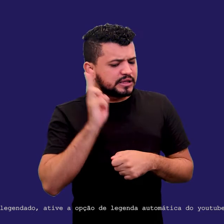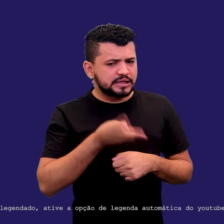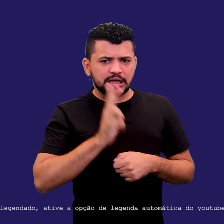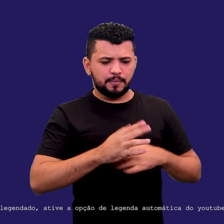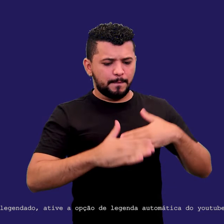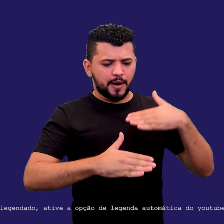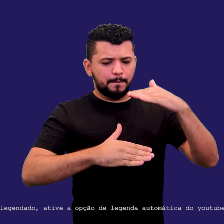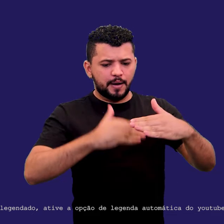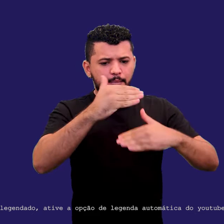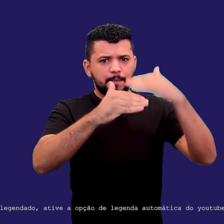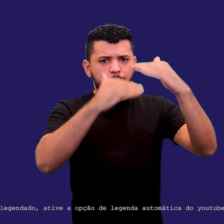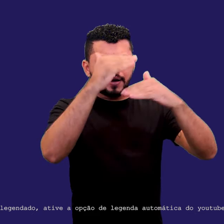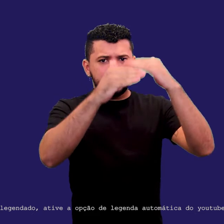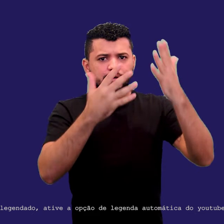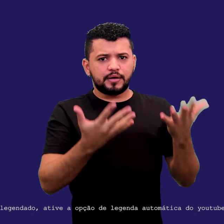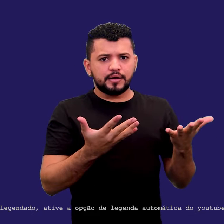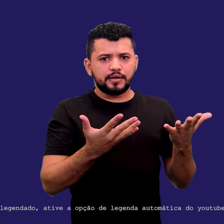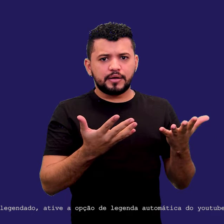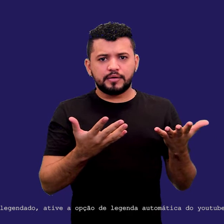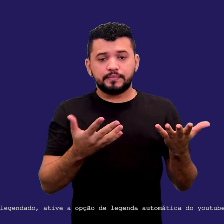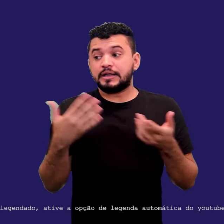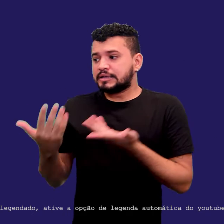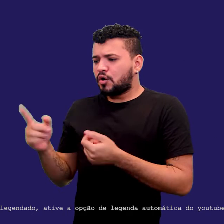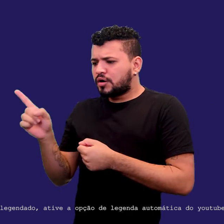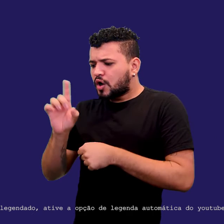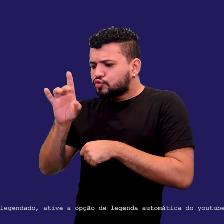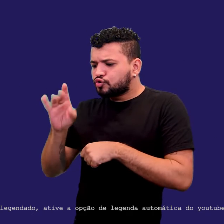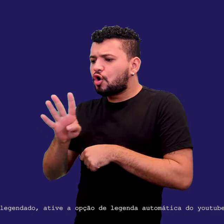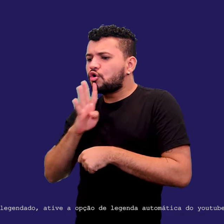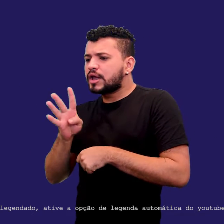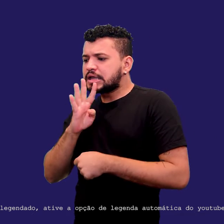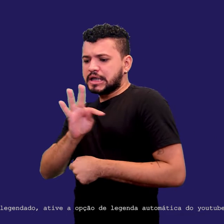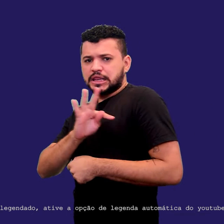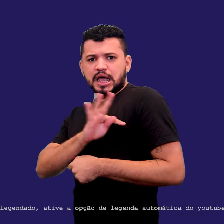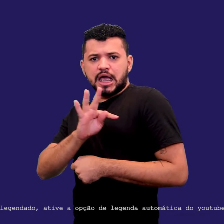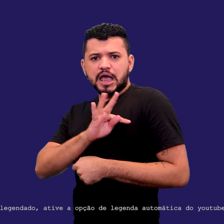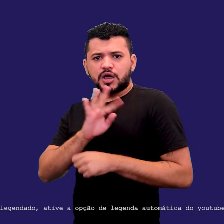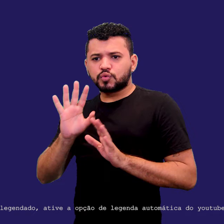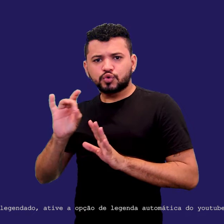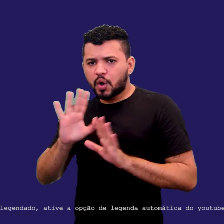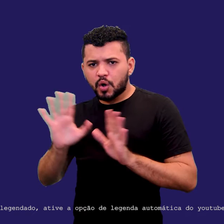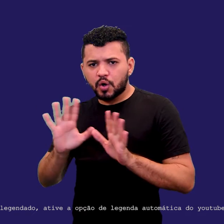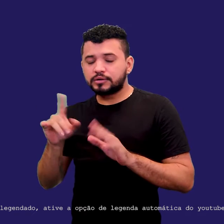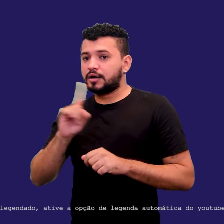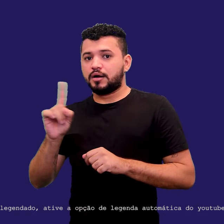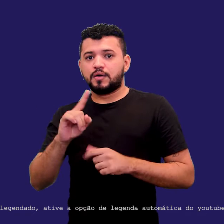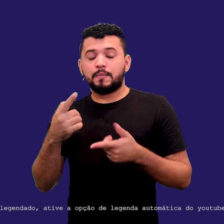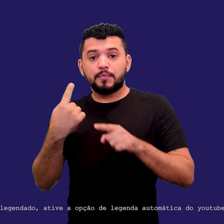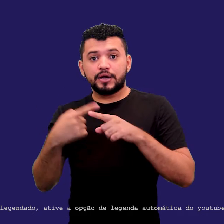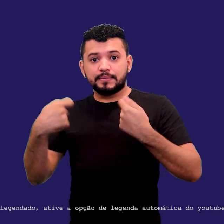porque aí sim você vai... só de conhecimento técnico, professor? É constante desenvolvimento de todas as habilidades, né?